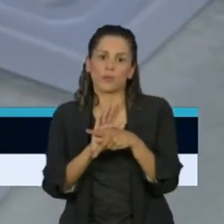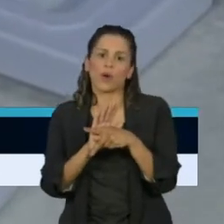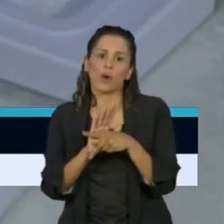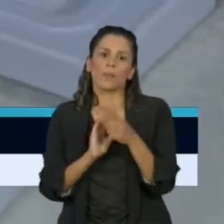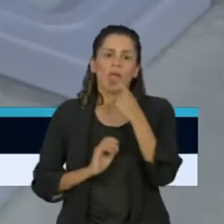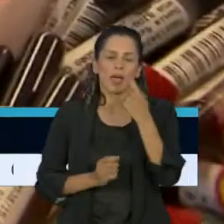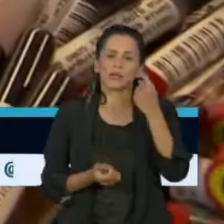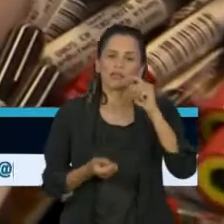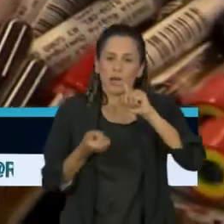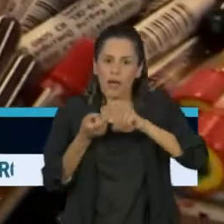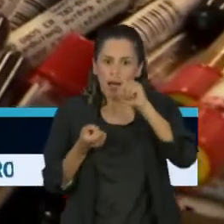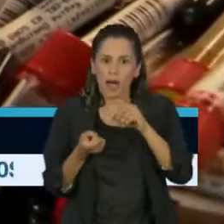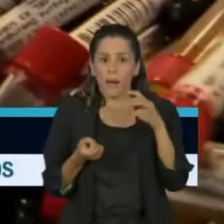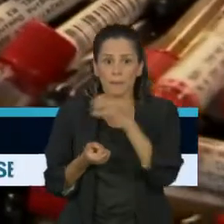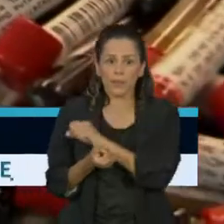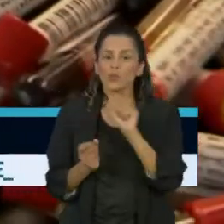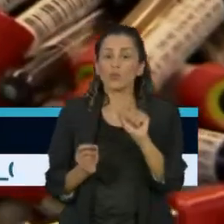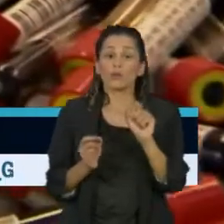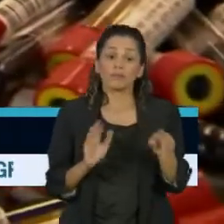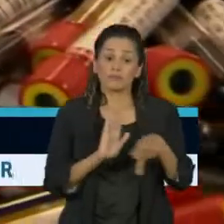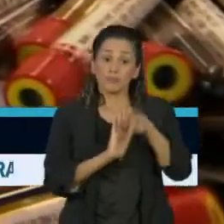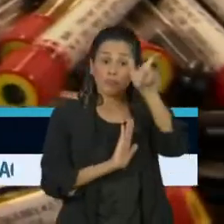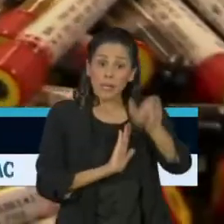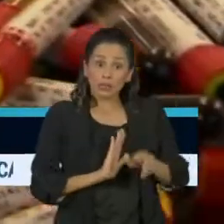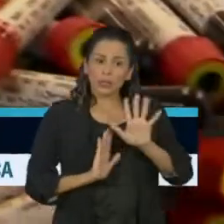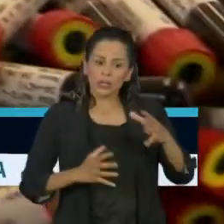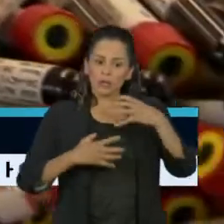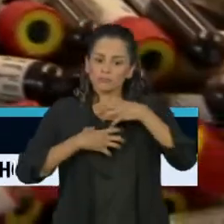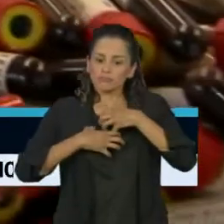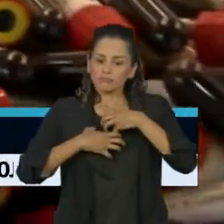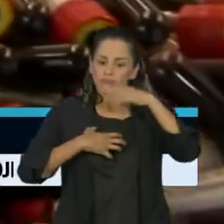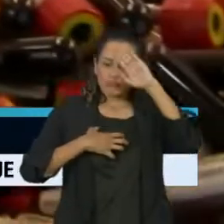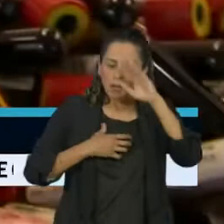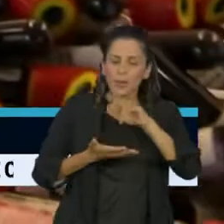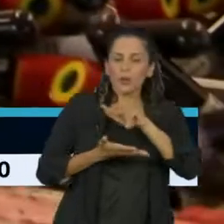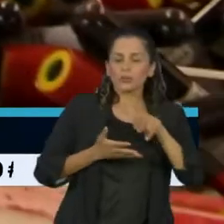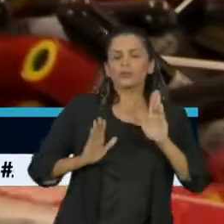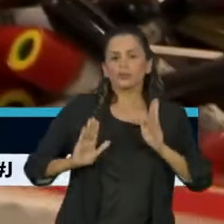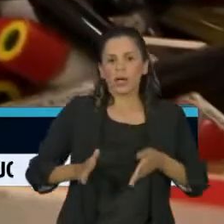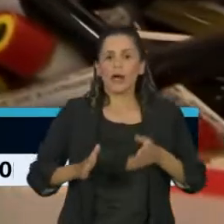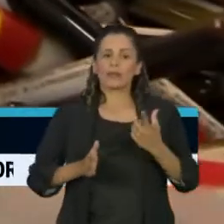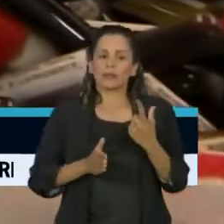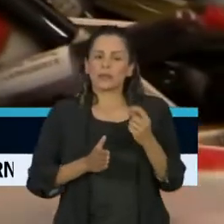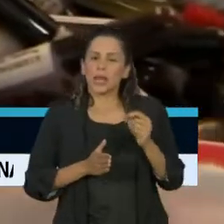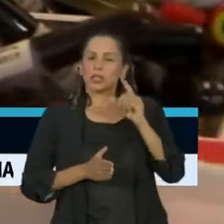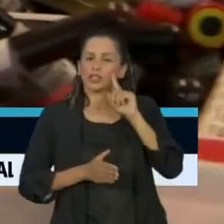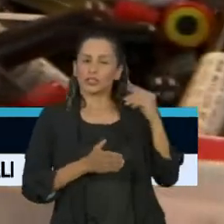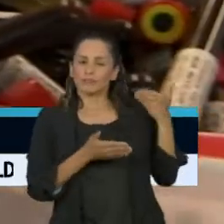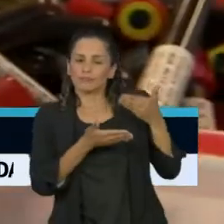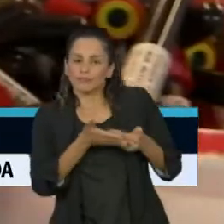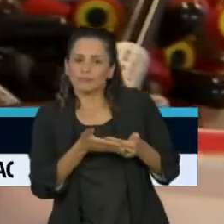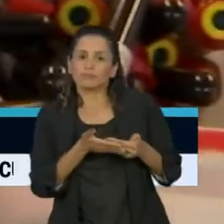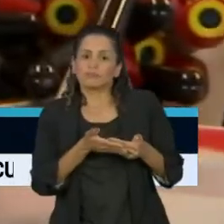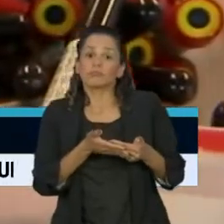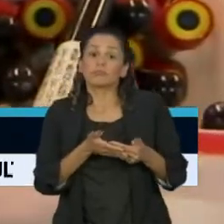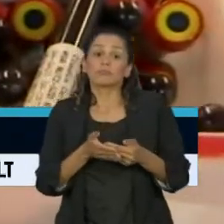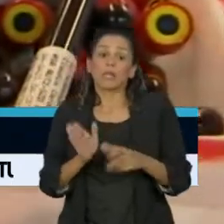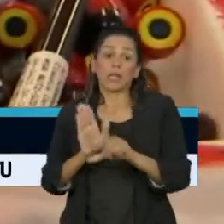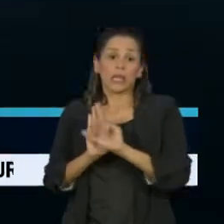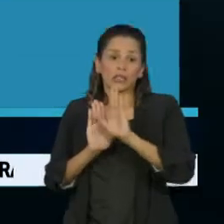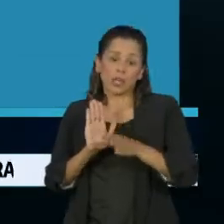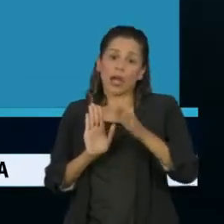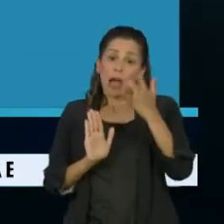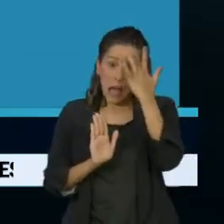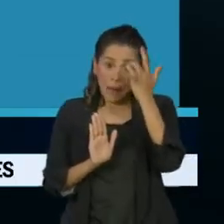rápido, é indicado para pessoas que tiveram sintomas da doença há mais de 10 dias. A medida passa a valer a partir de